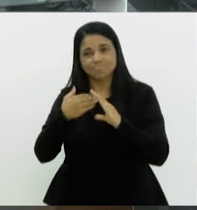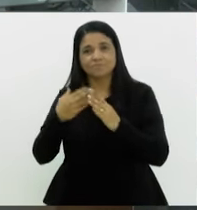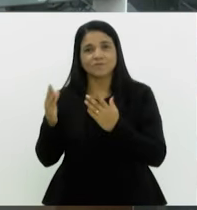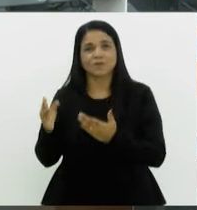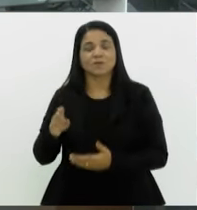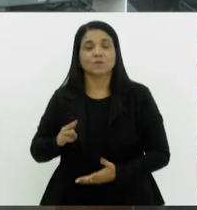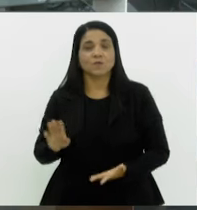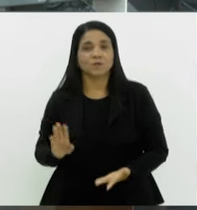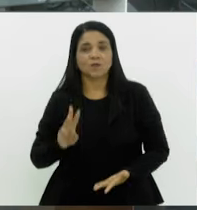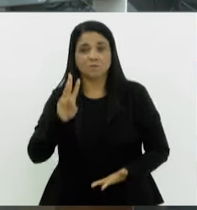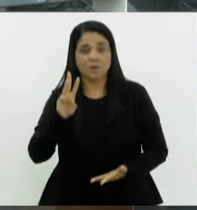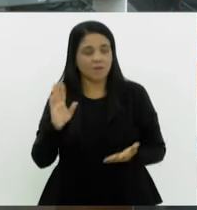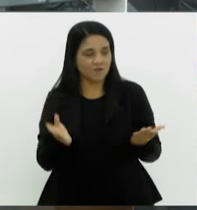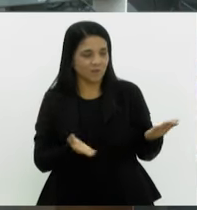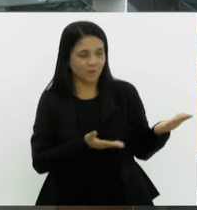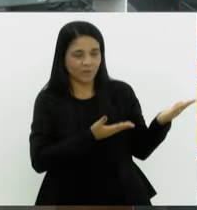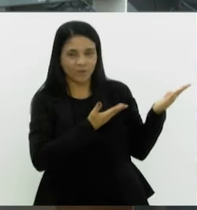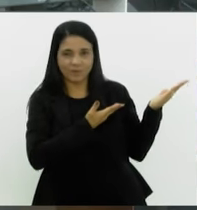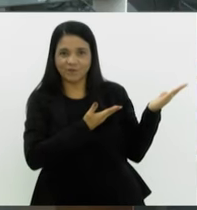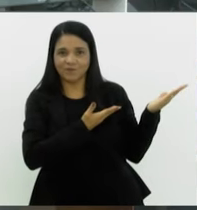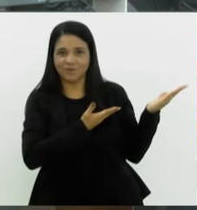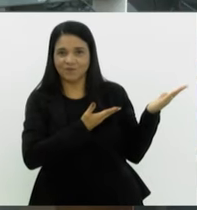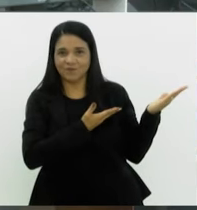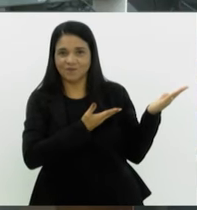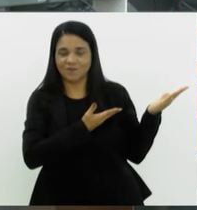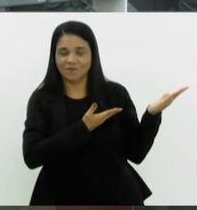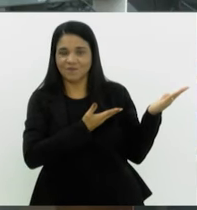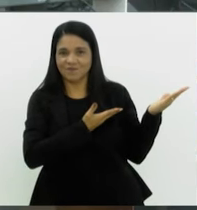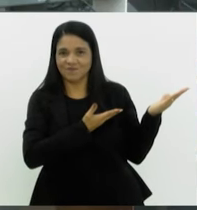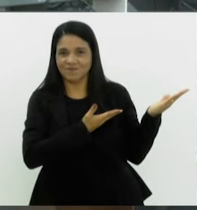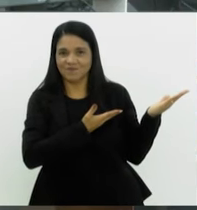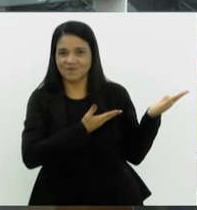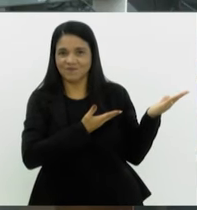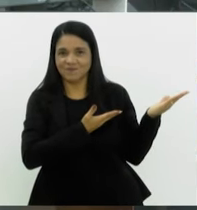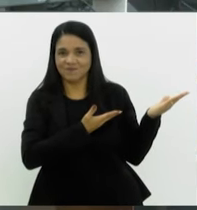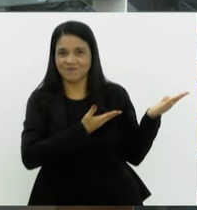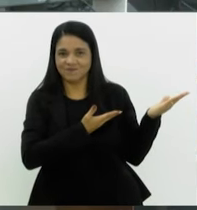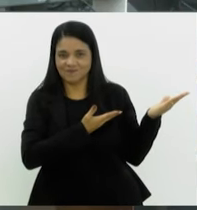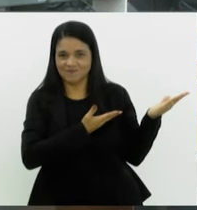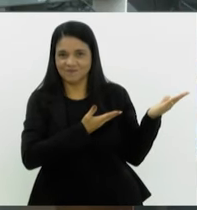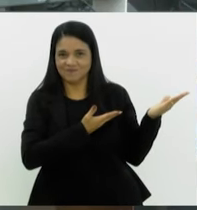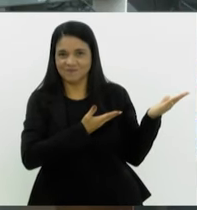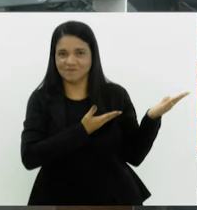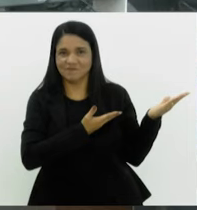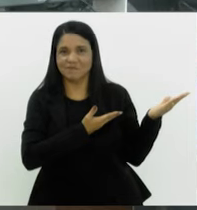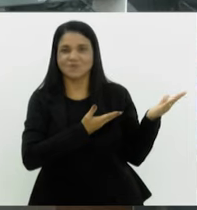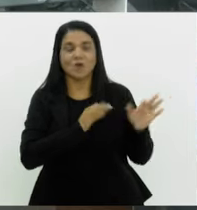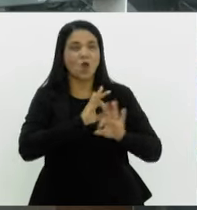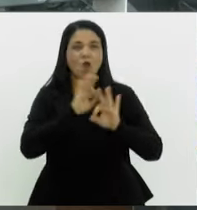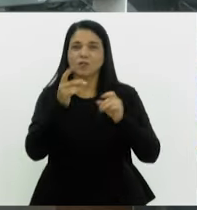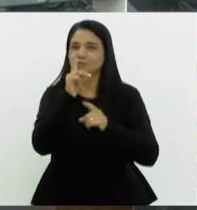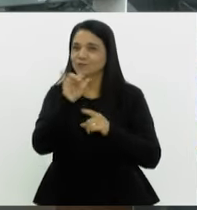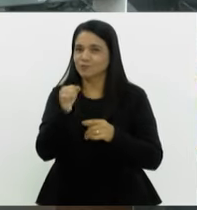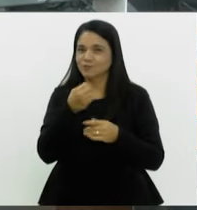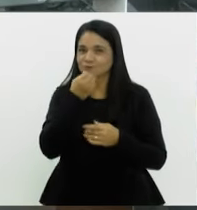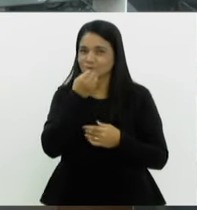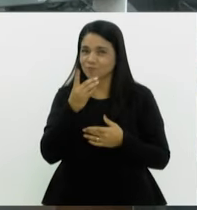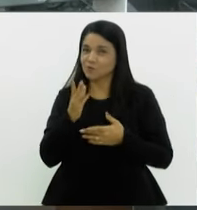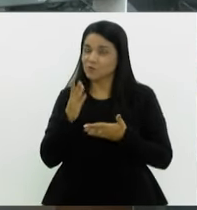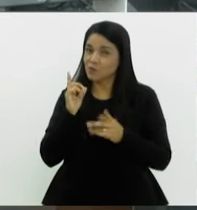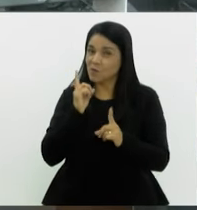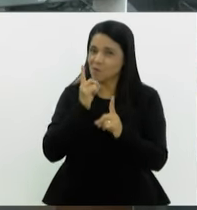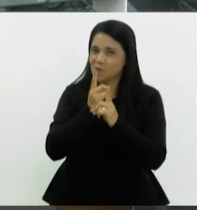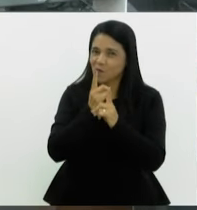-mail, que é o tvalerje.rj.gov.br. Um ótimo dia para você e eu te